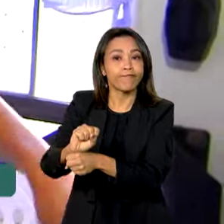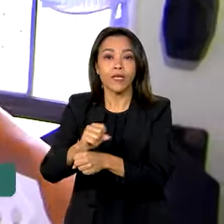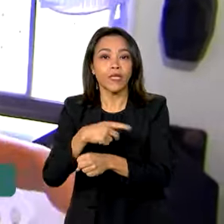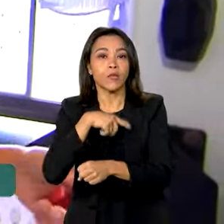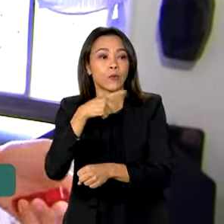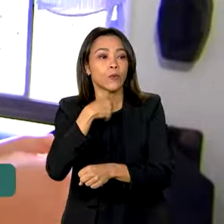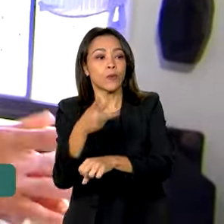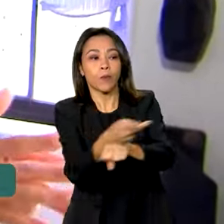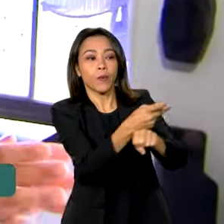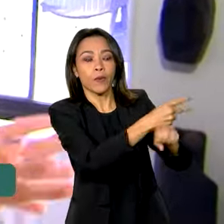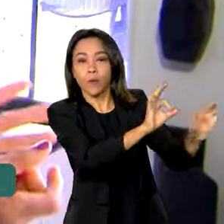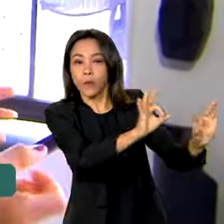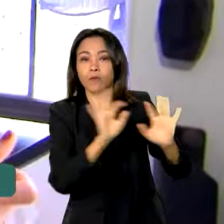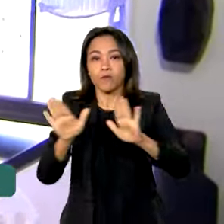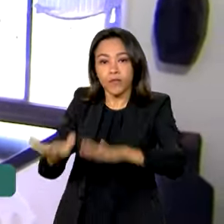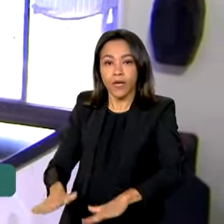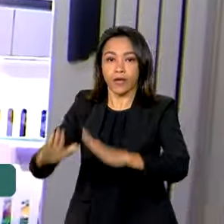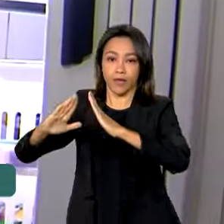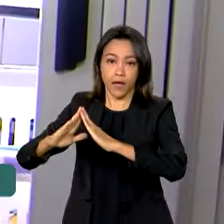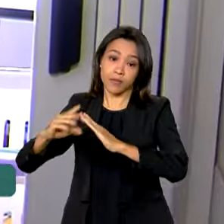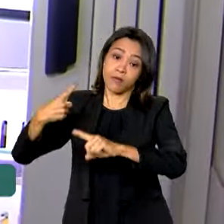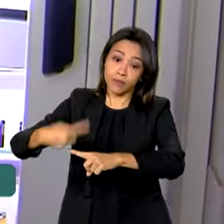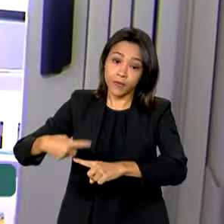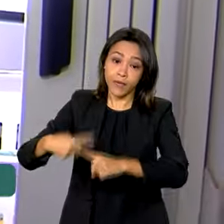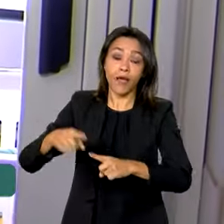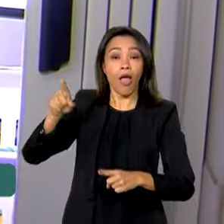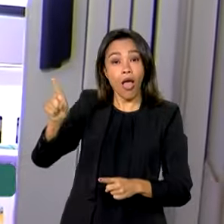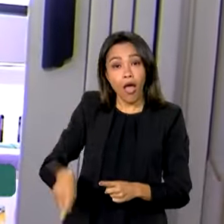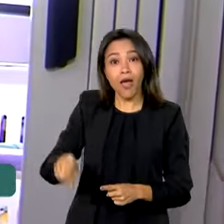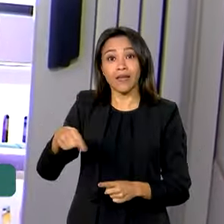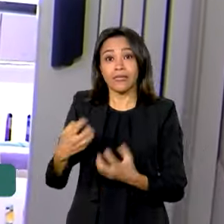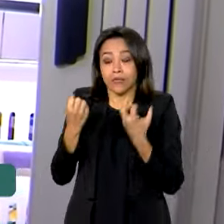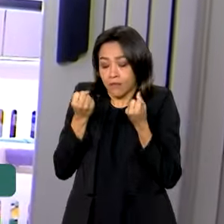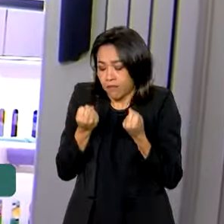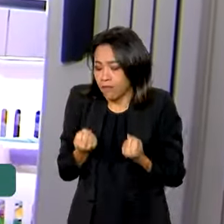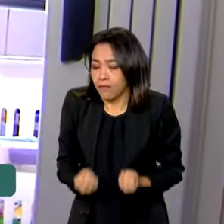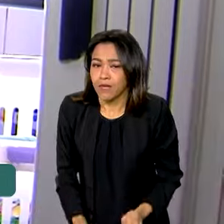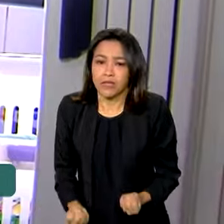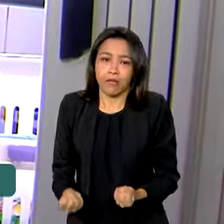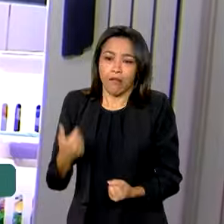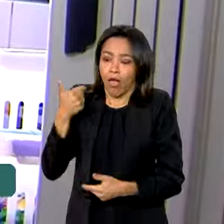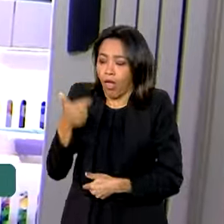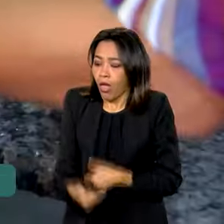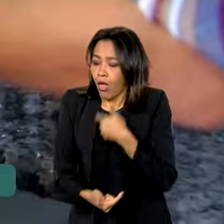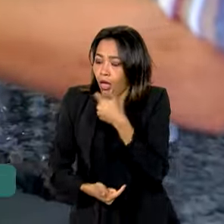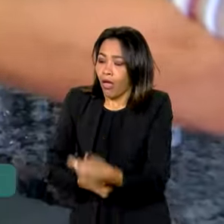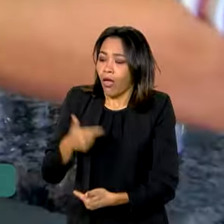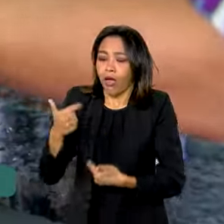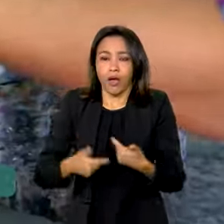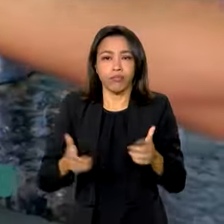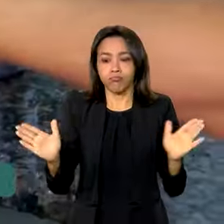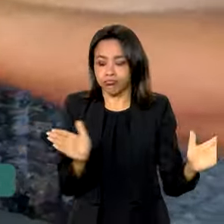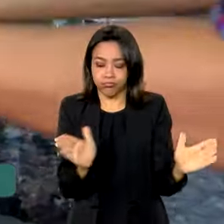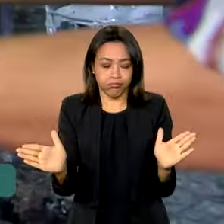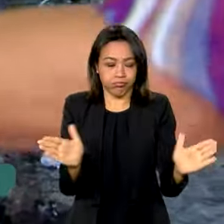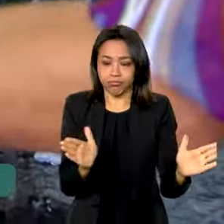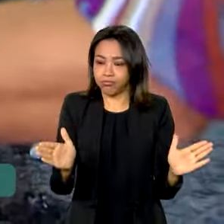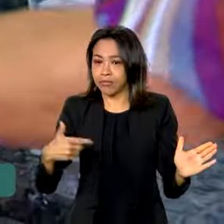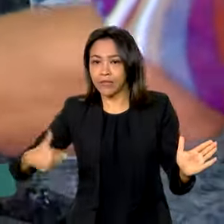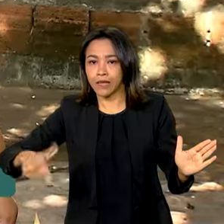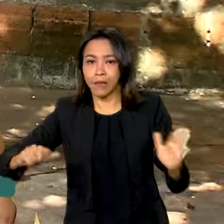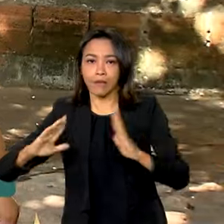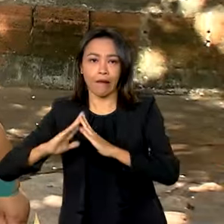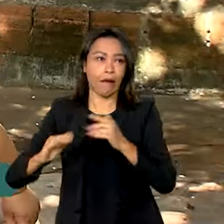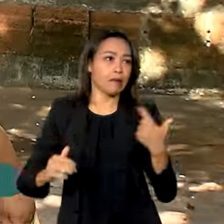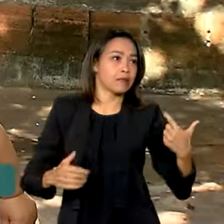estiveram nessa situação exatamente por estar sobrecarregada e não conseguir conciliar o tempo com o trabalho